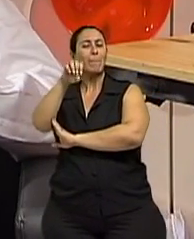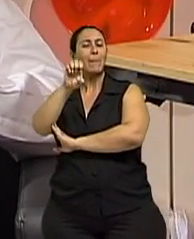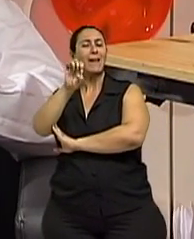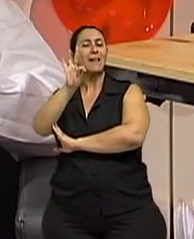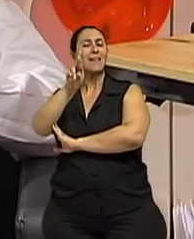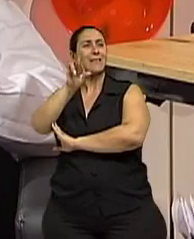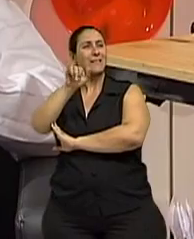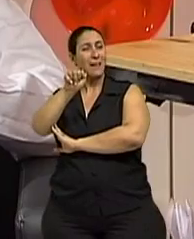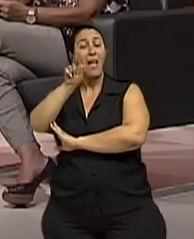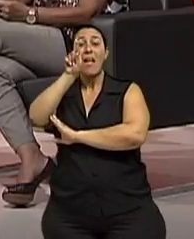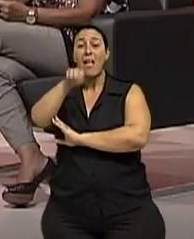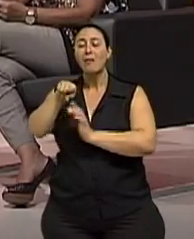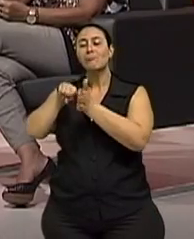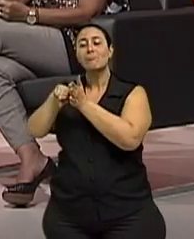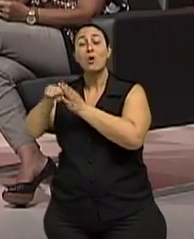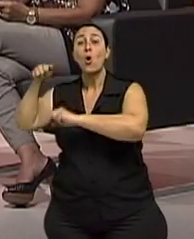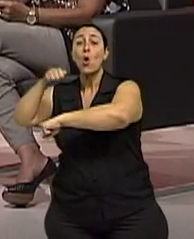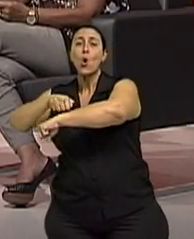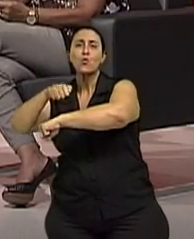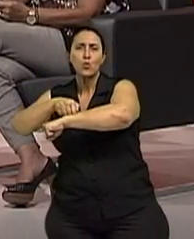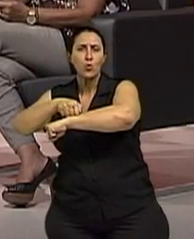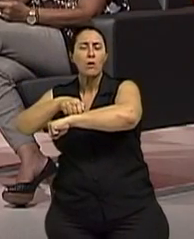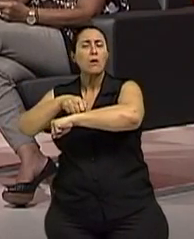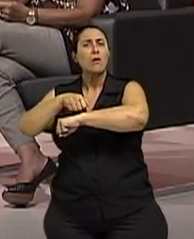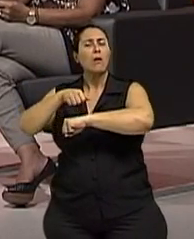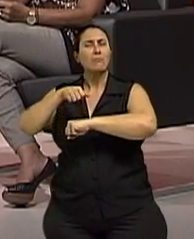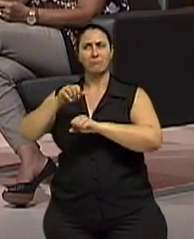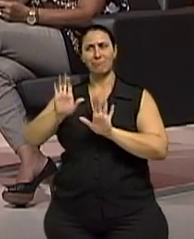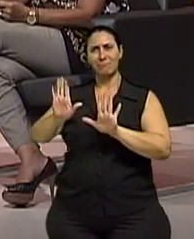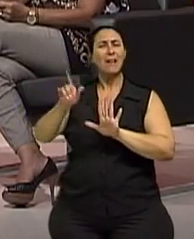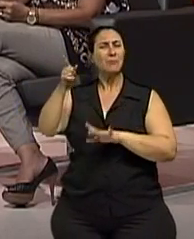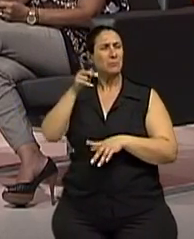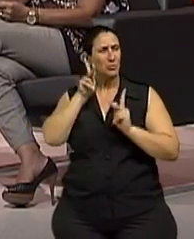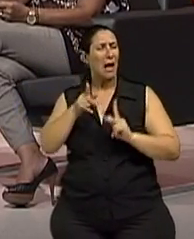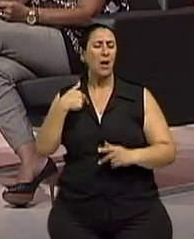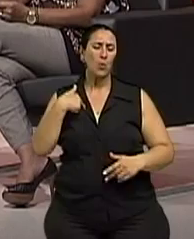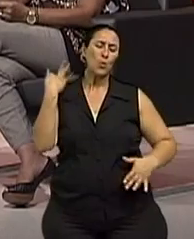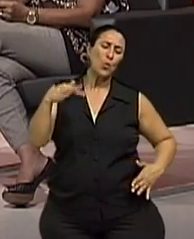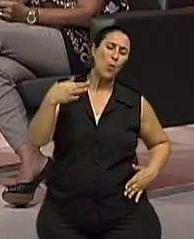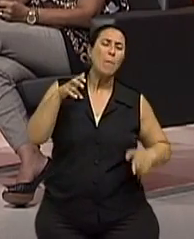confundem muito isso. Muito, o não confunde. E por ter dor elas têm desgaste. Não é verdade.